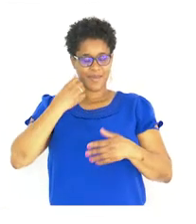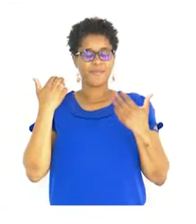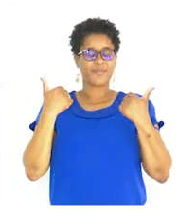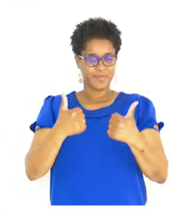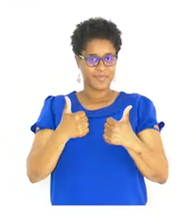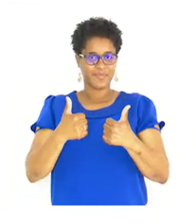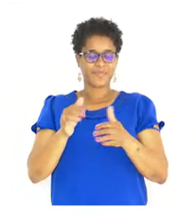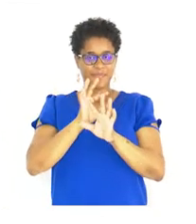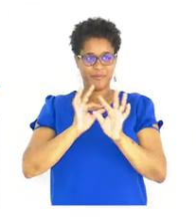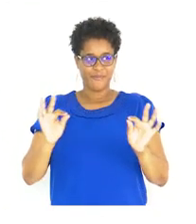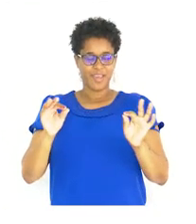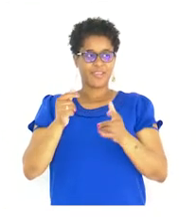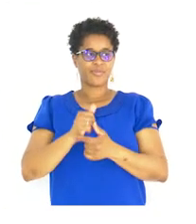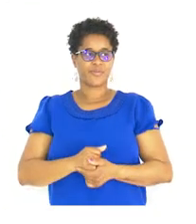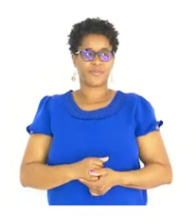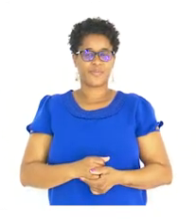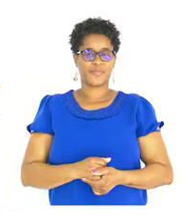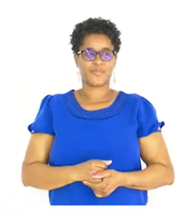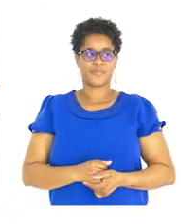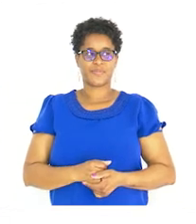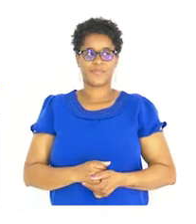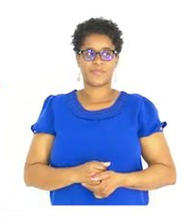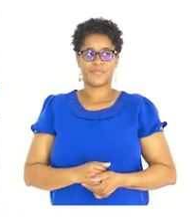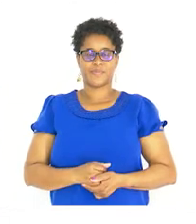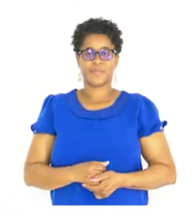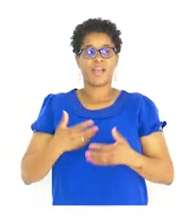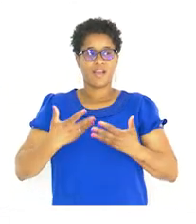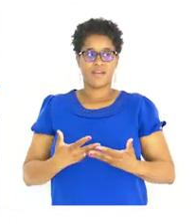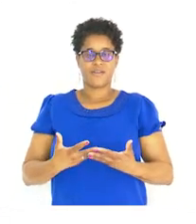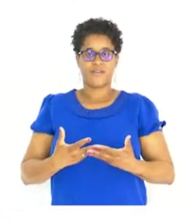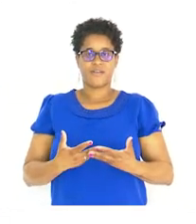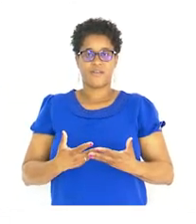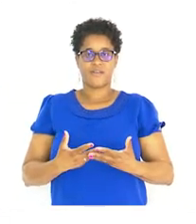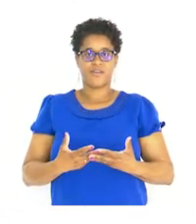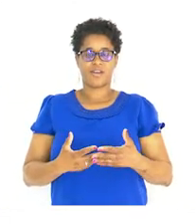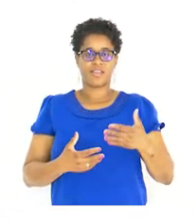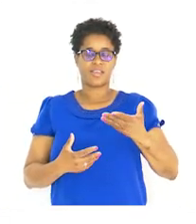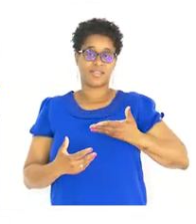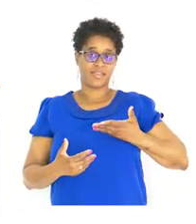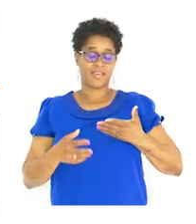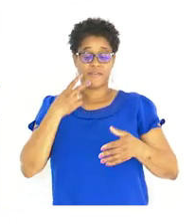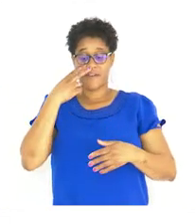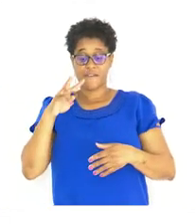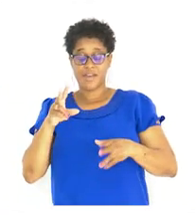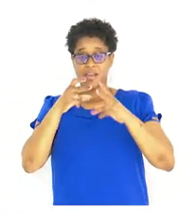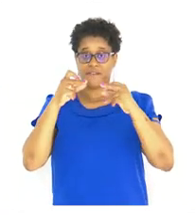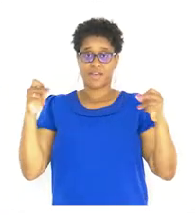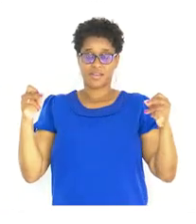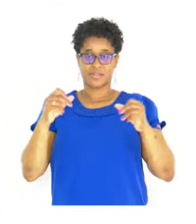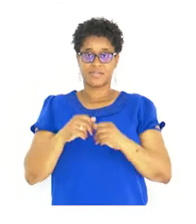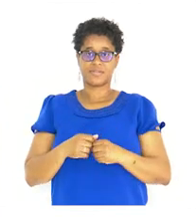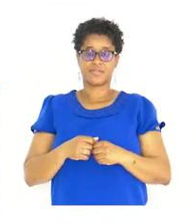Perfeito Ótimo Agora A linha D Vamos lá ver a frase